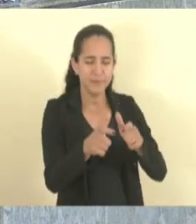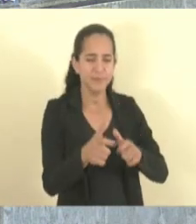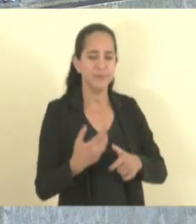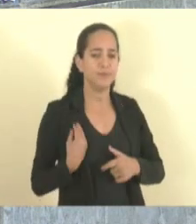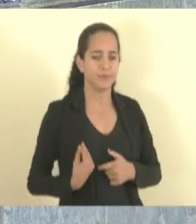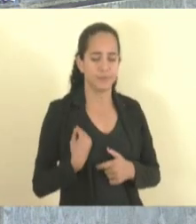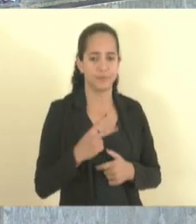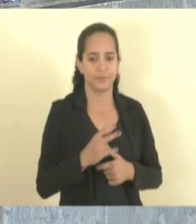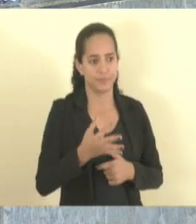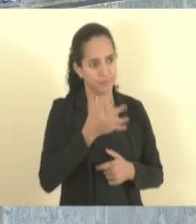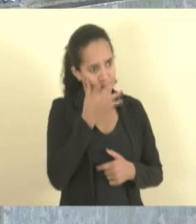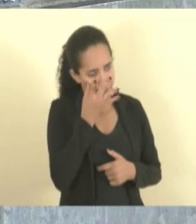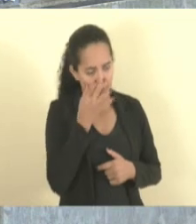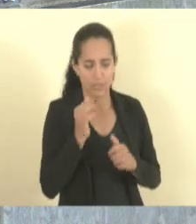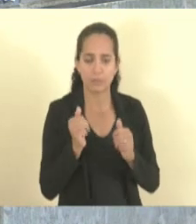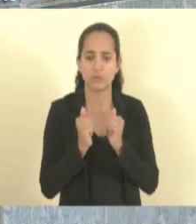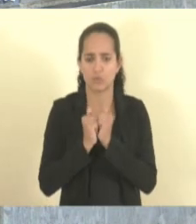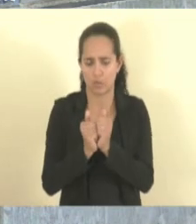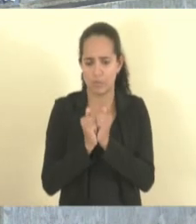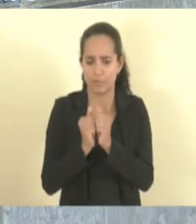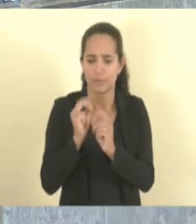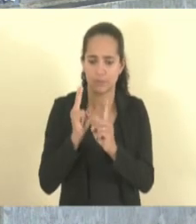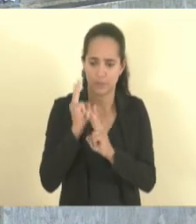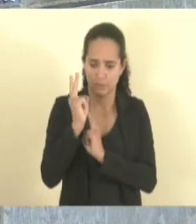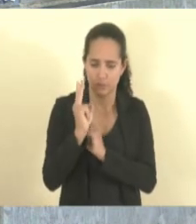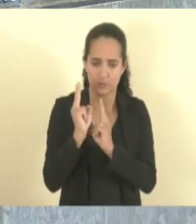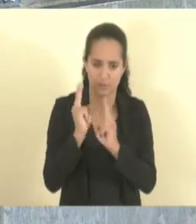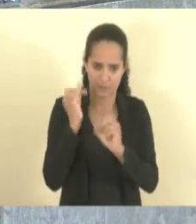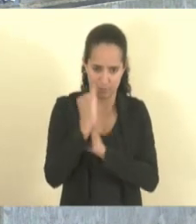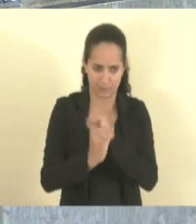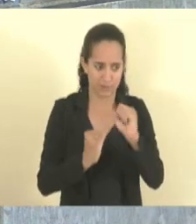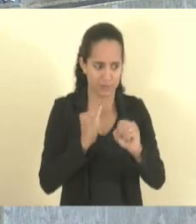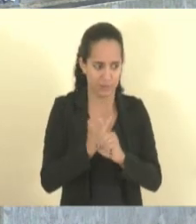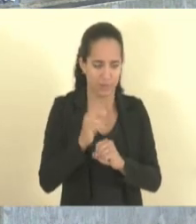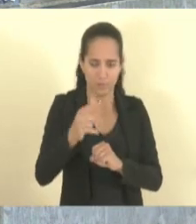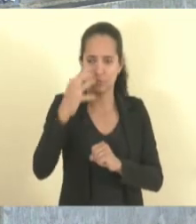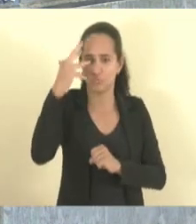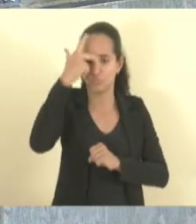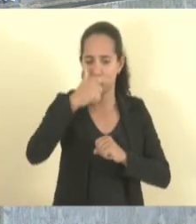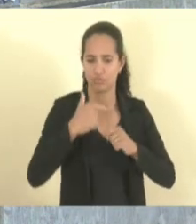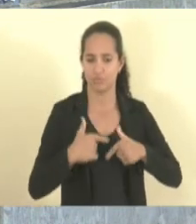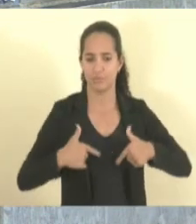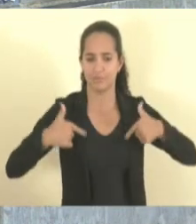ok? Mas estou acompanhando aqui. estamos te vendo elegante como sempre.